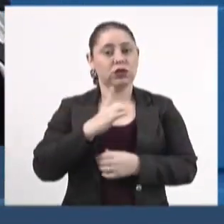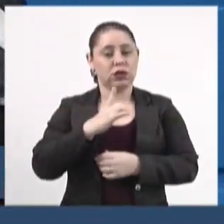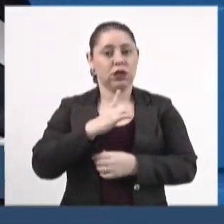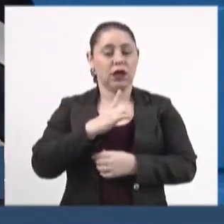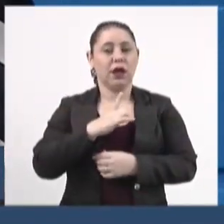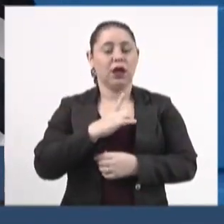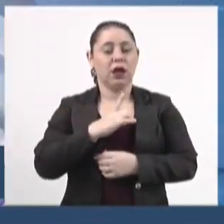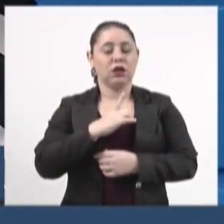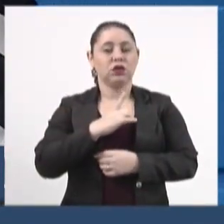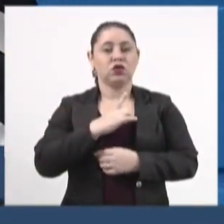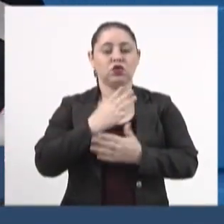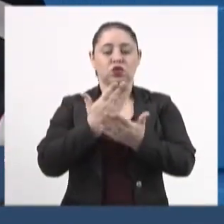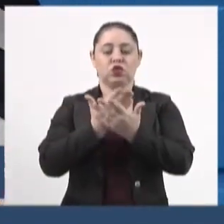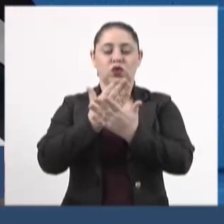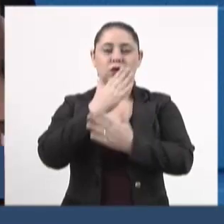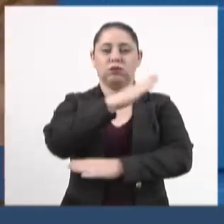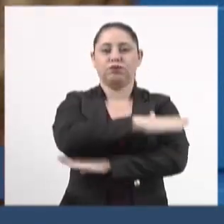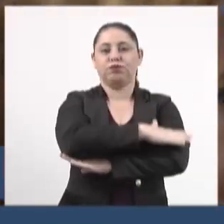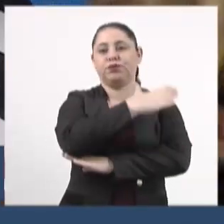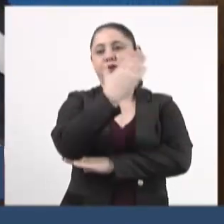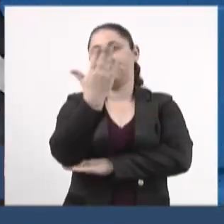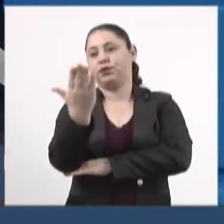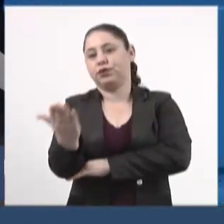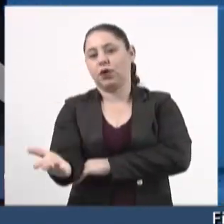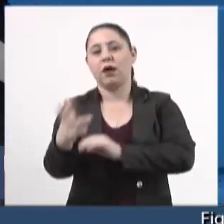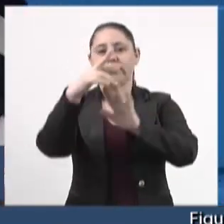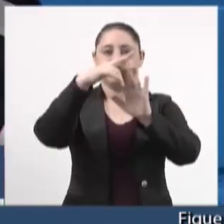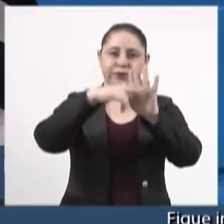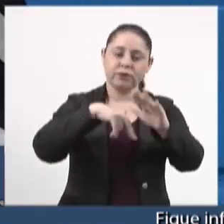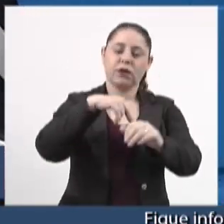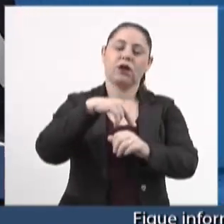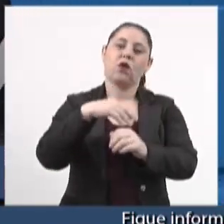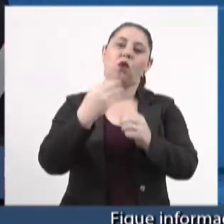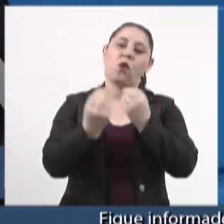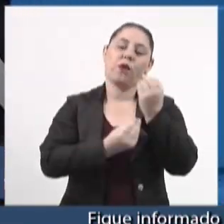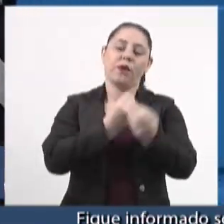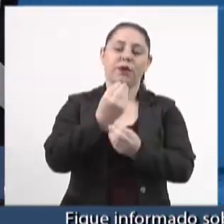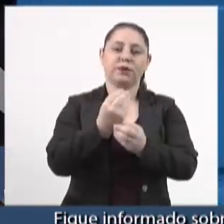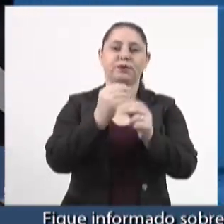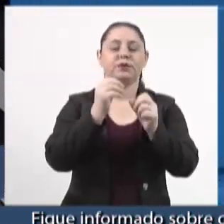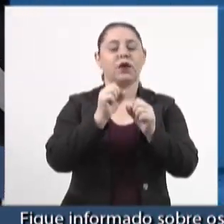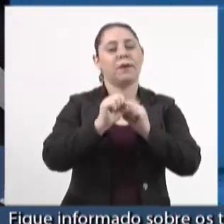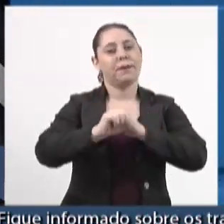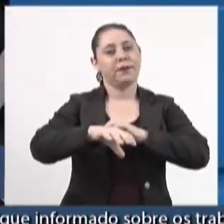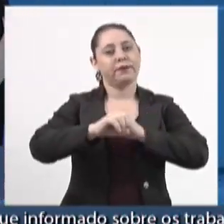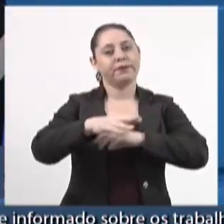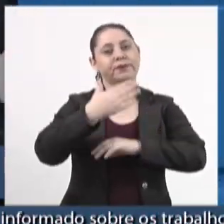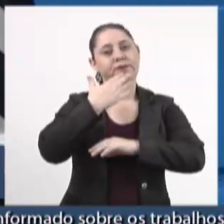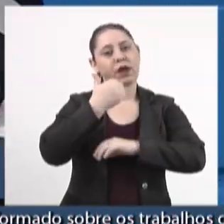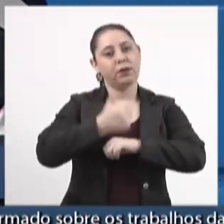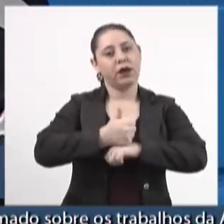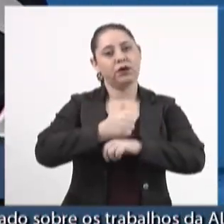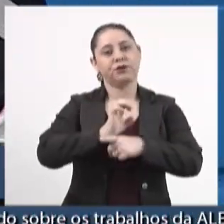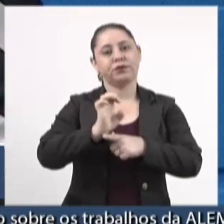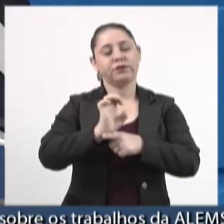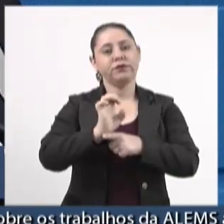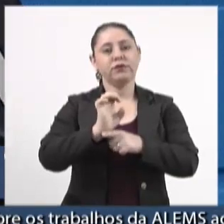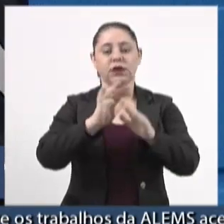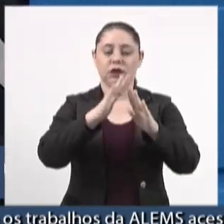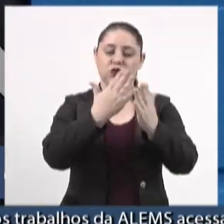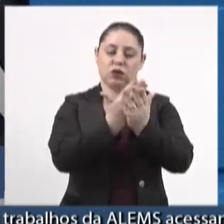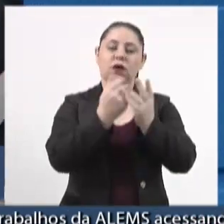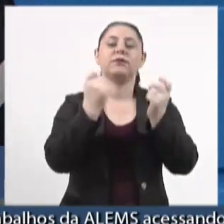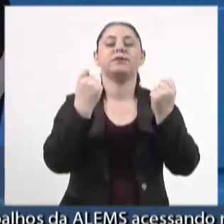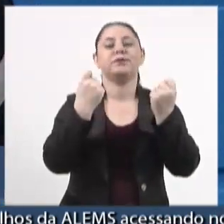o ensino integral como uma das normas do governo do Estado para ampliar e melhorar o ensino público em Mato Grosso do Sul e que essas escolas estão